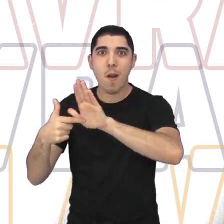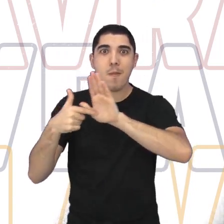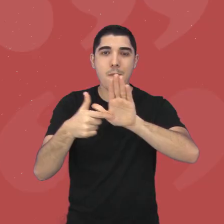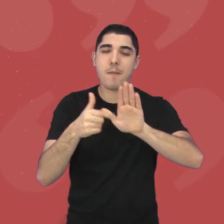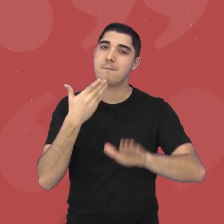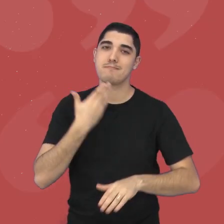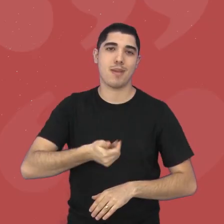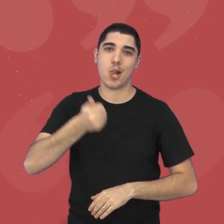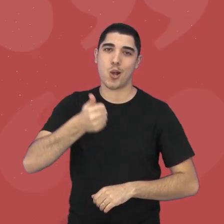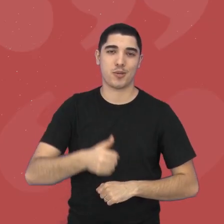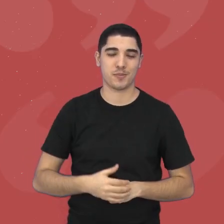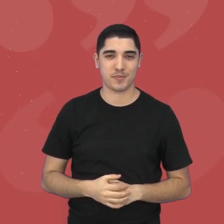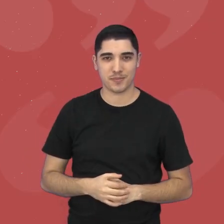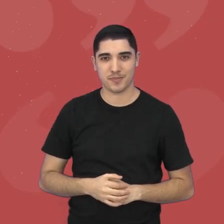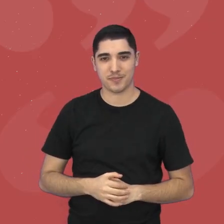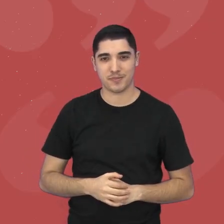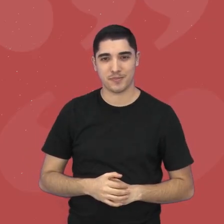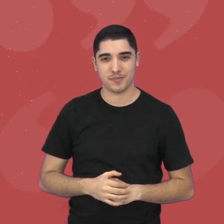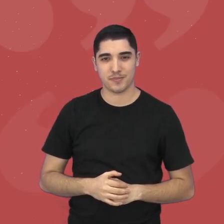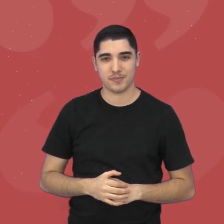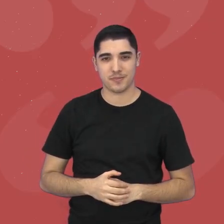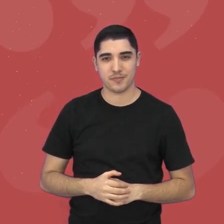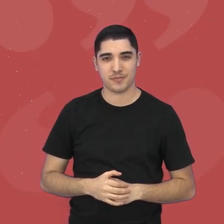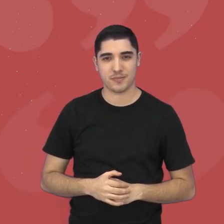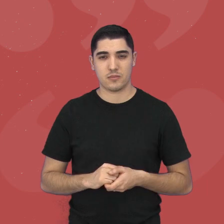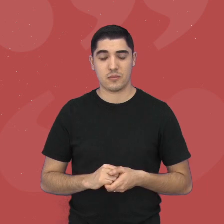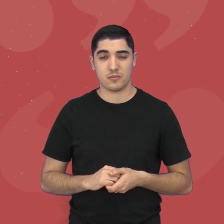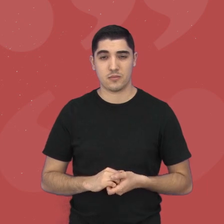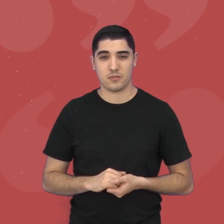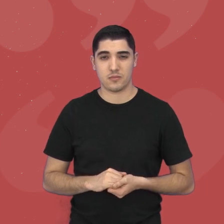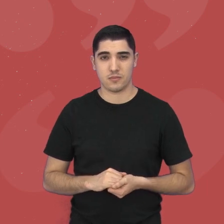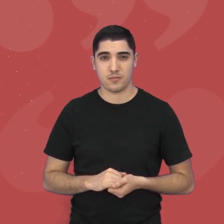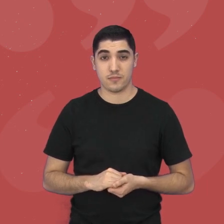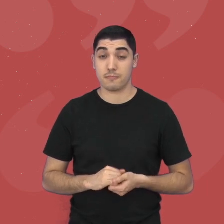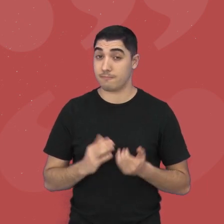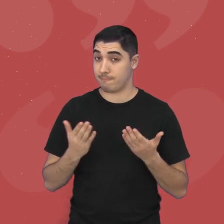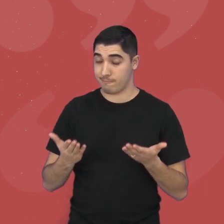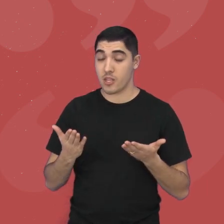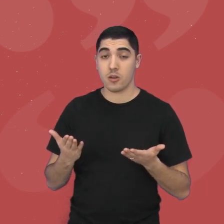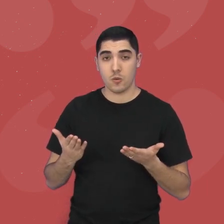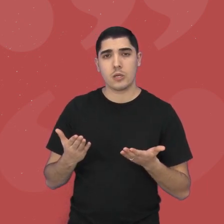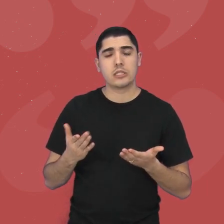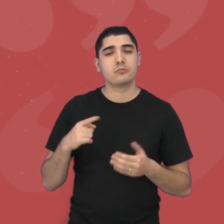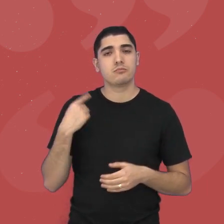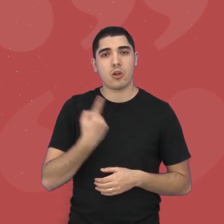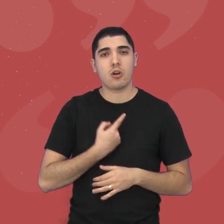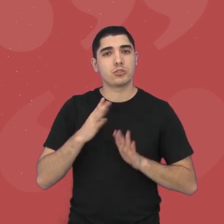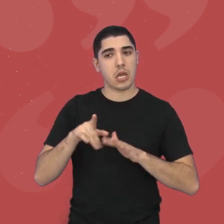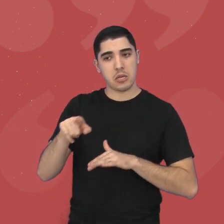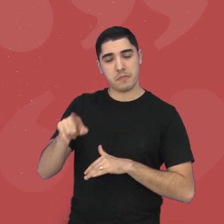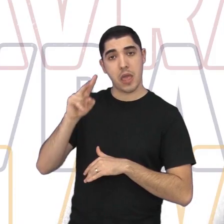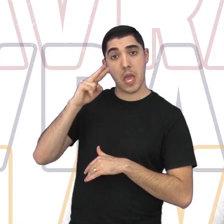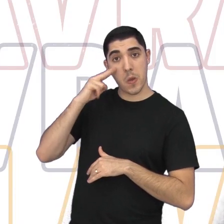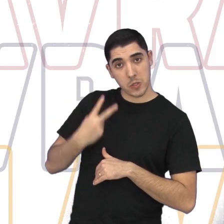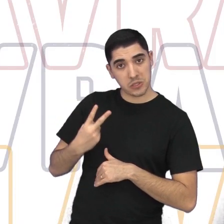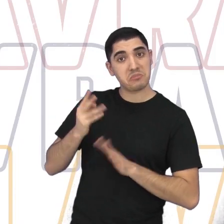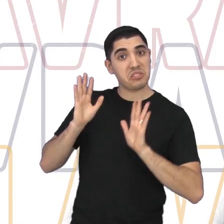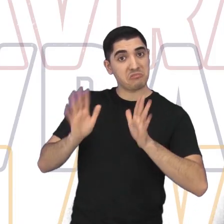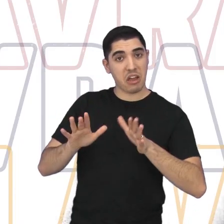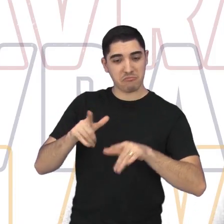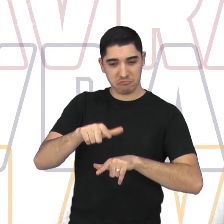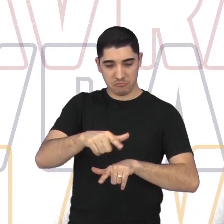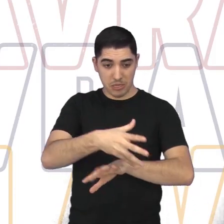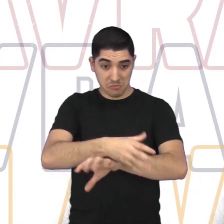melhor é. Como é o reconhecimento do público no trabalho desenvolvido pela associação? Então,